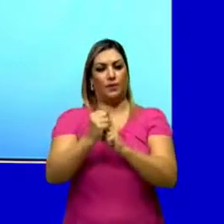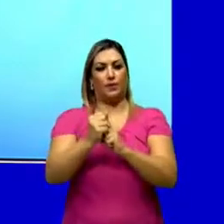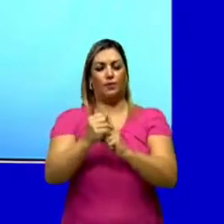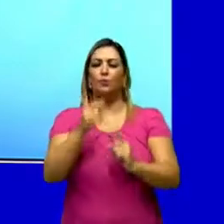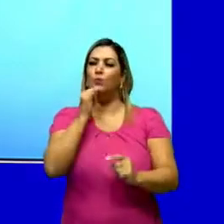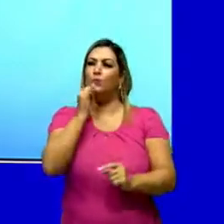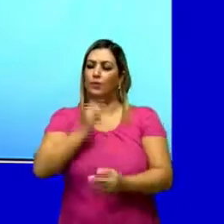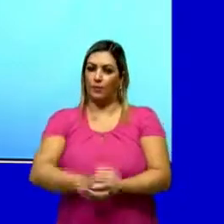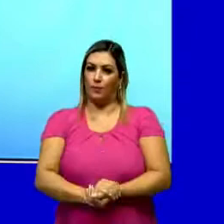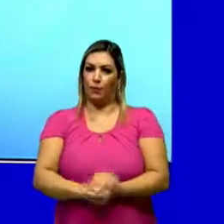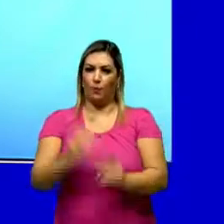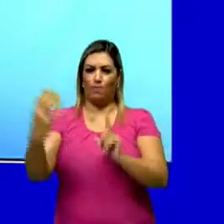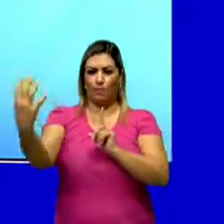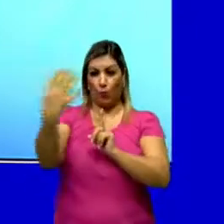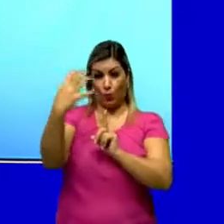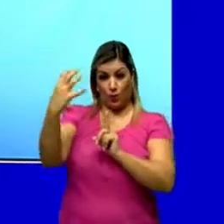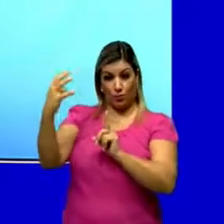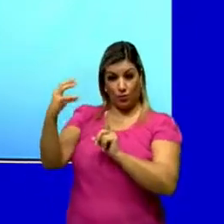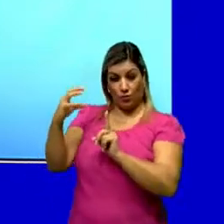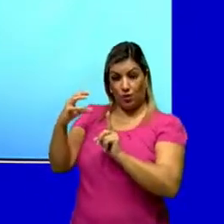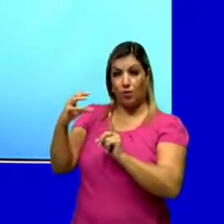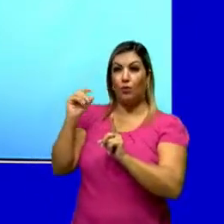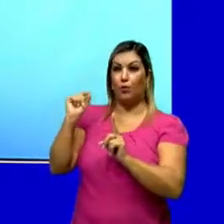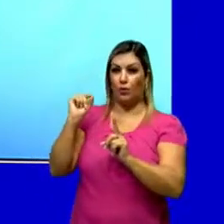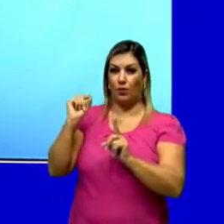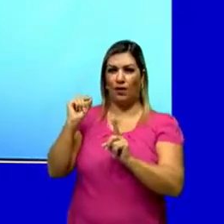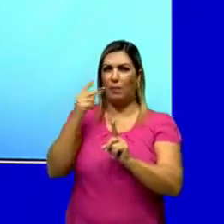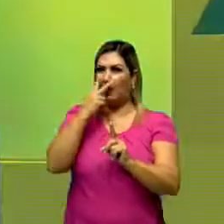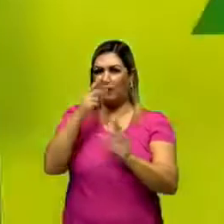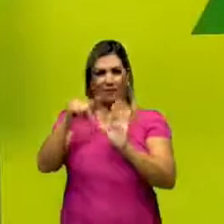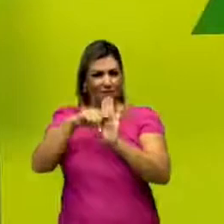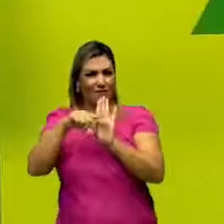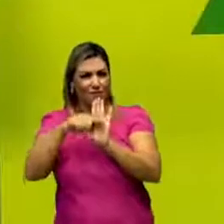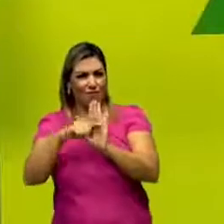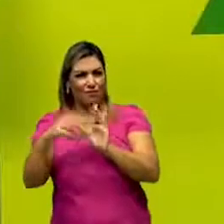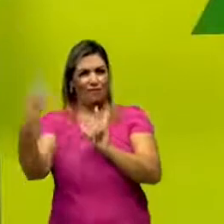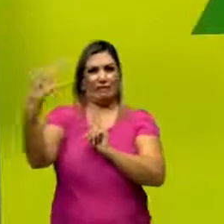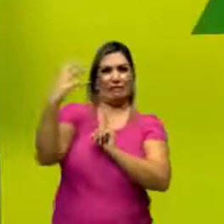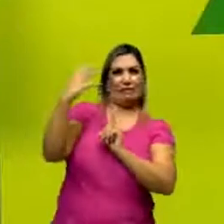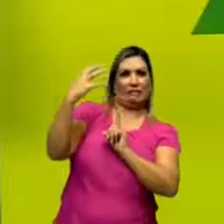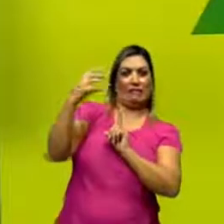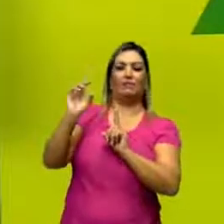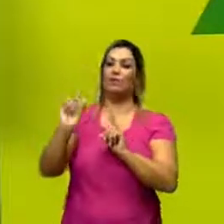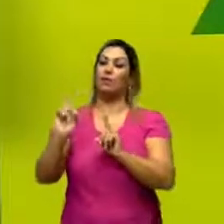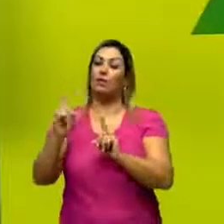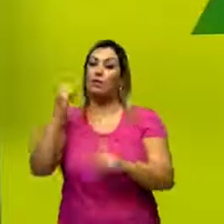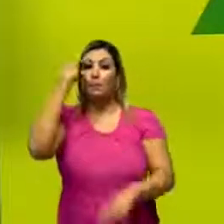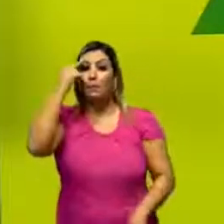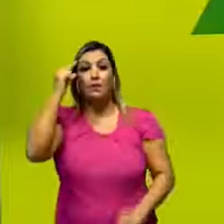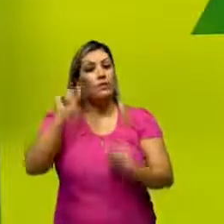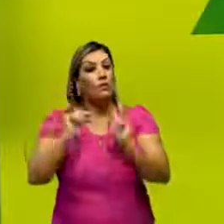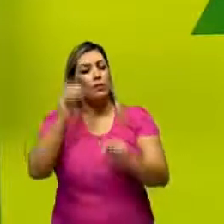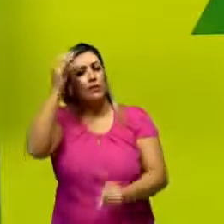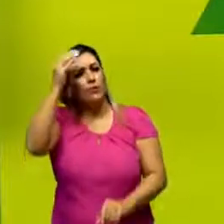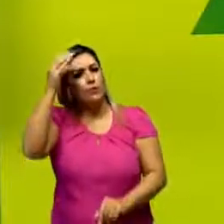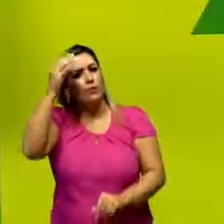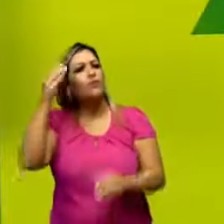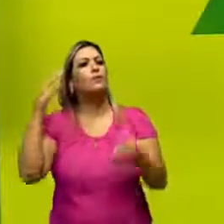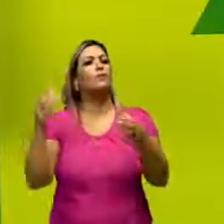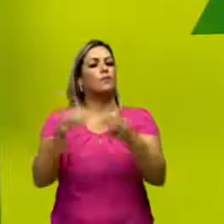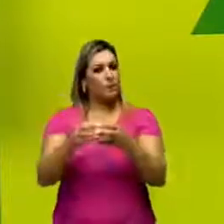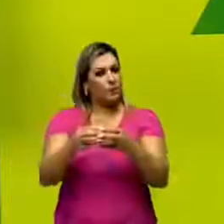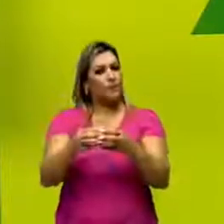Quando a gente fala coagir, constranger, soa meio negativo, né? Mas é só você pensar essa consciência